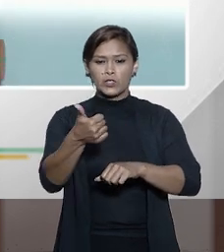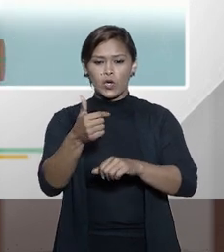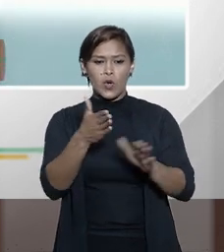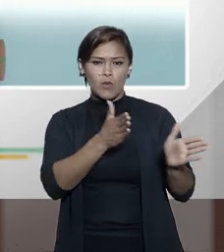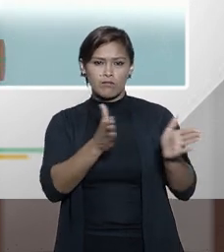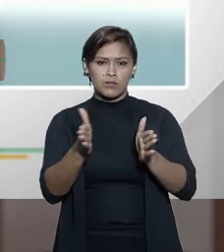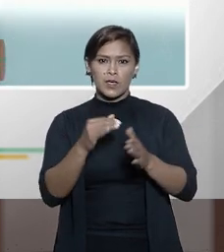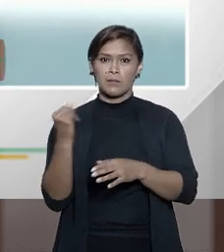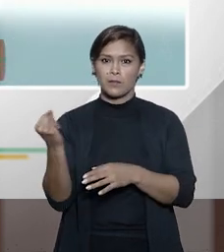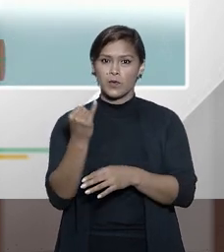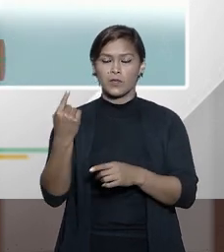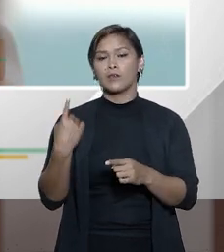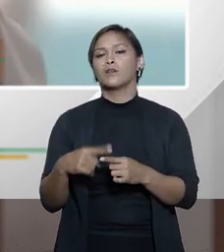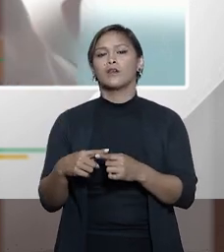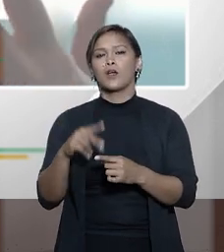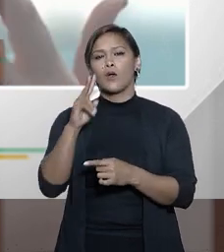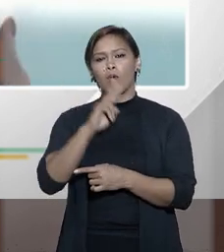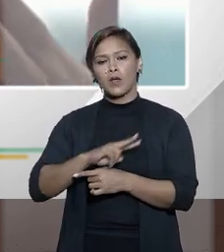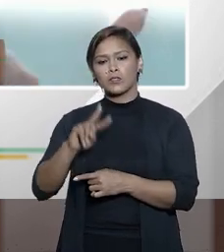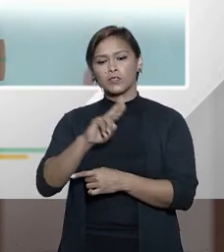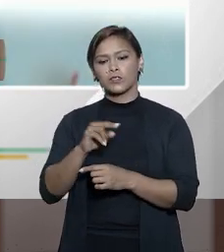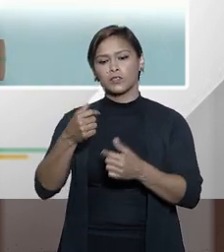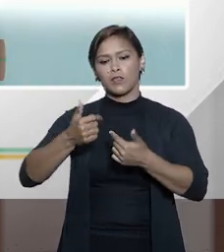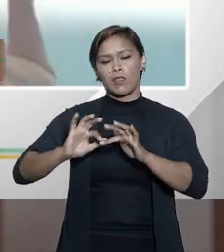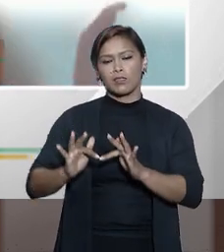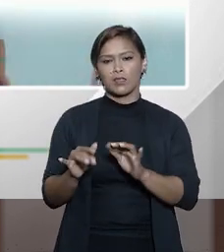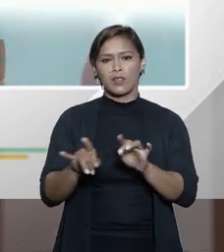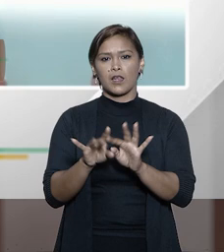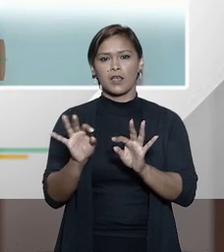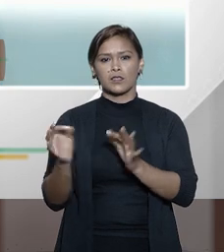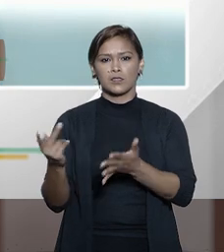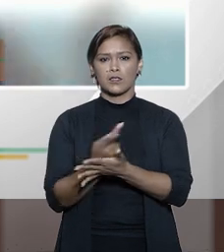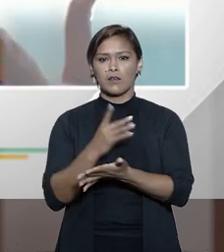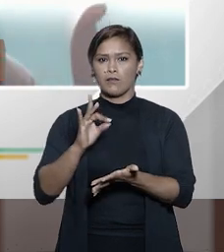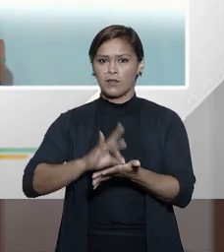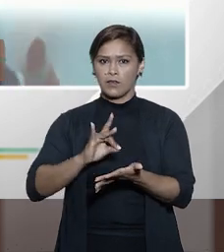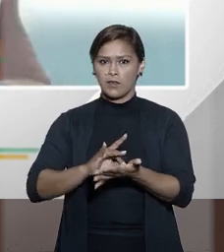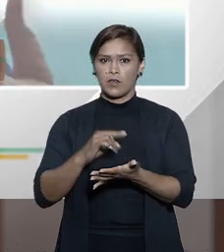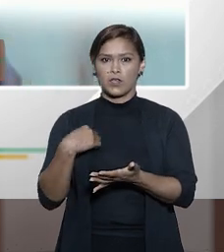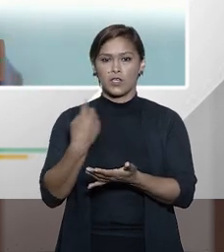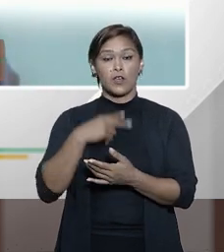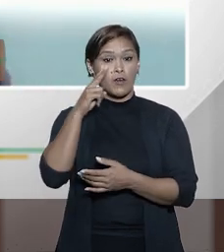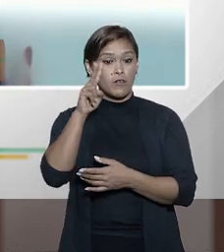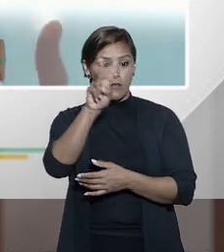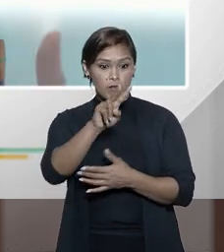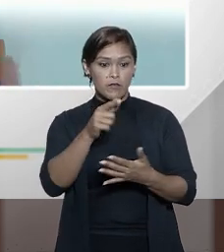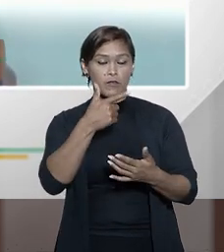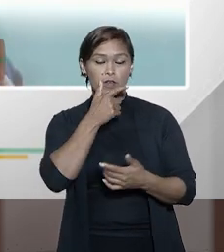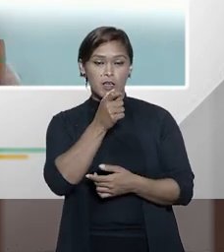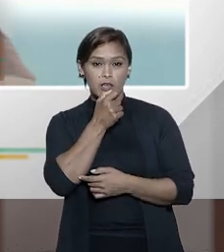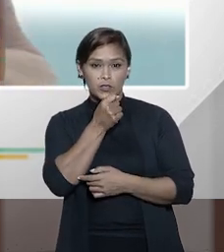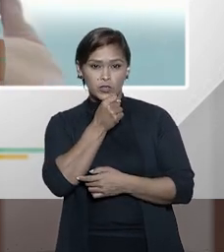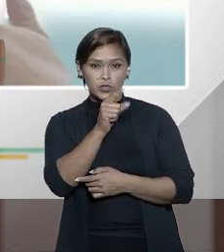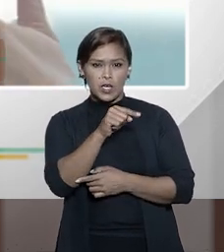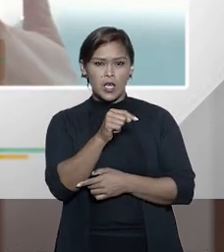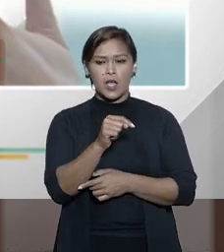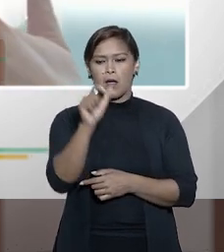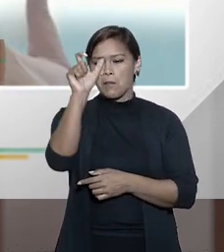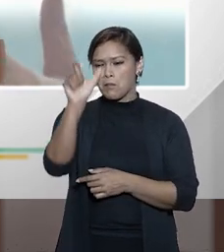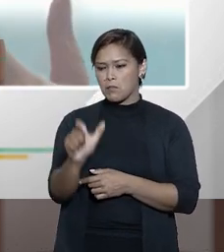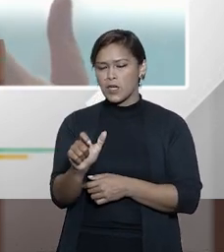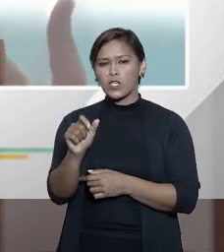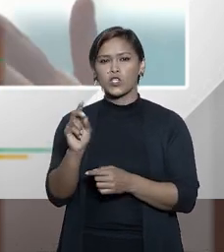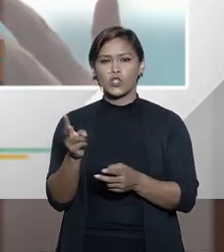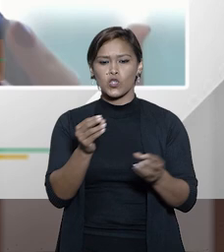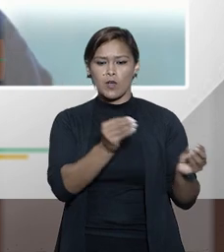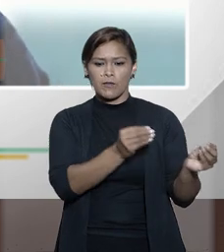lado é importante? E aí, quando a gente trata de situações da vida real, que a gente vê no jornal e as pessoas dizem fulano